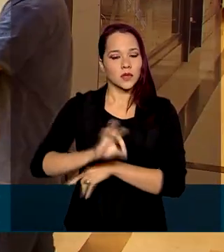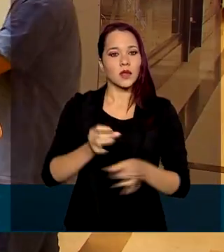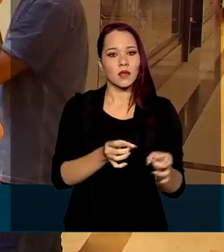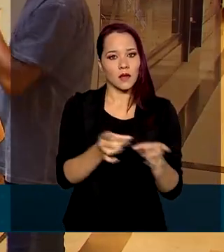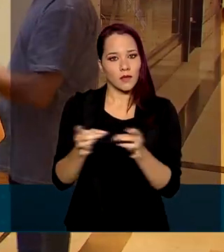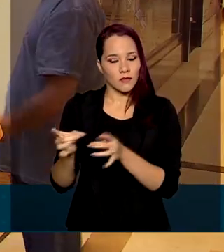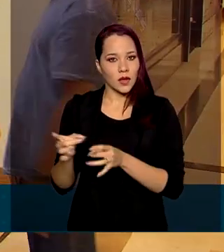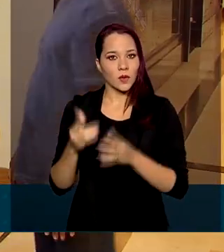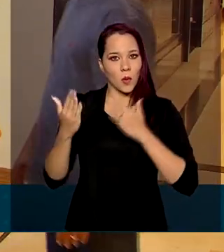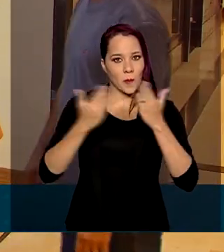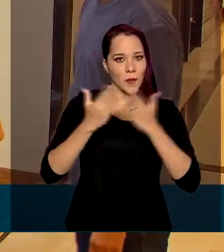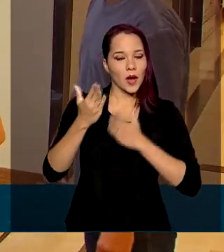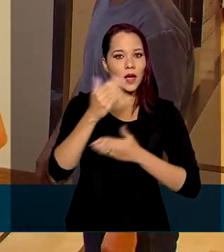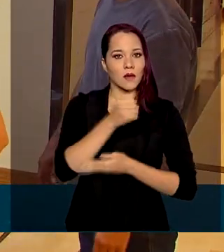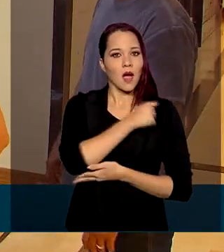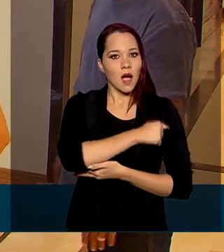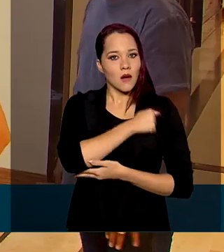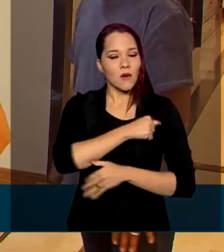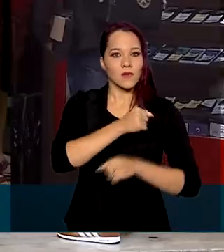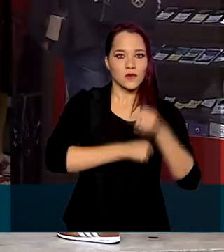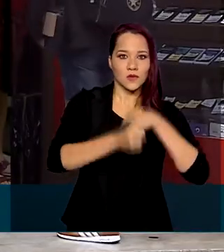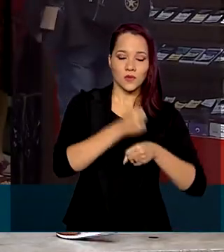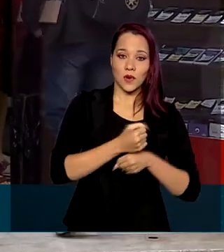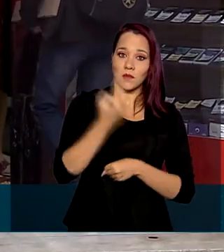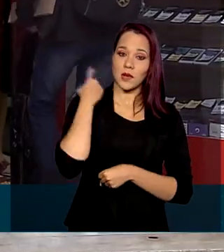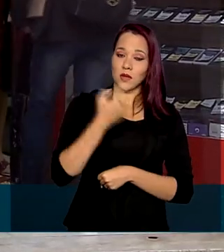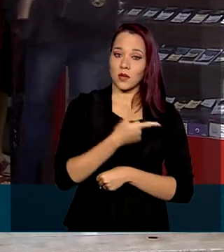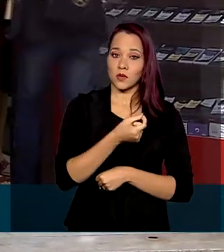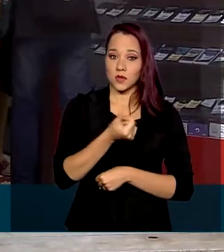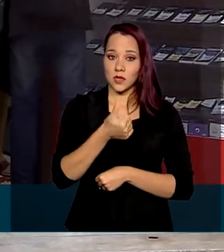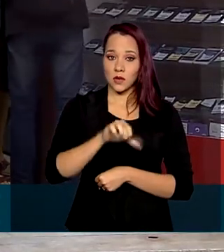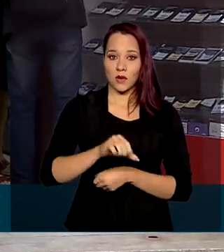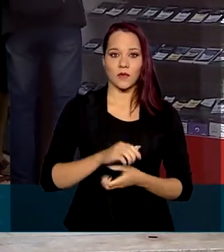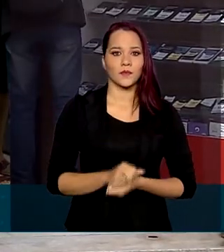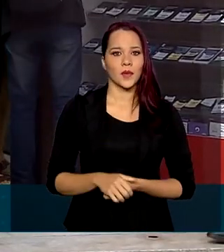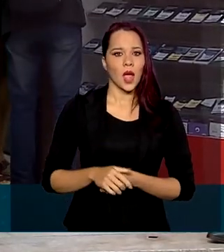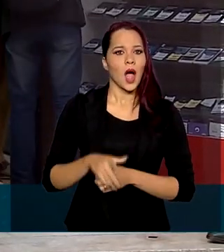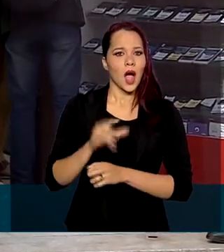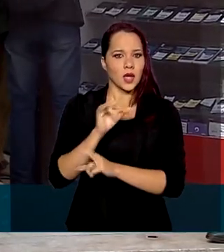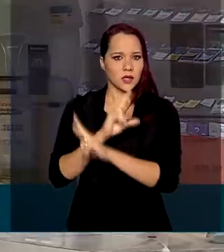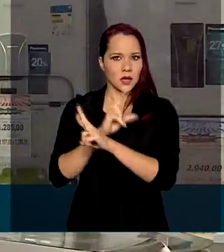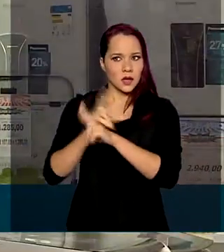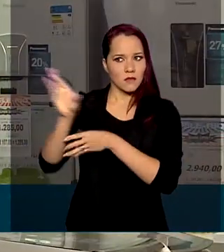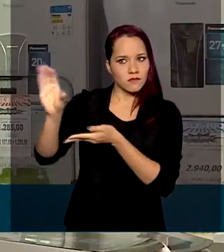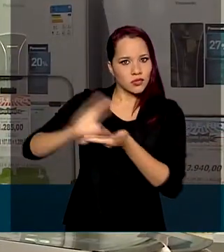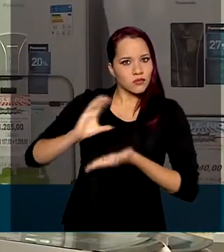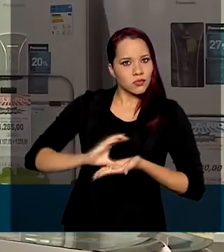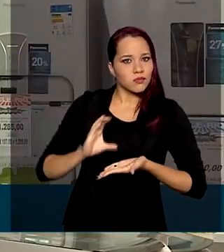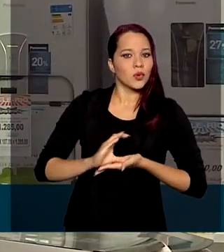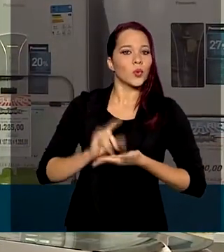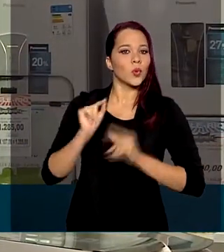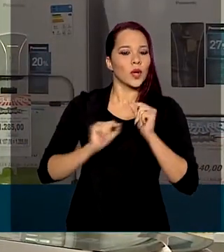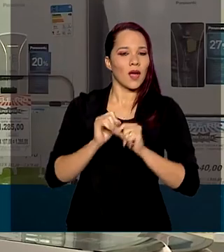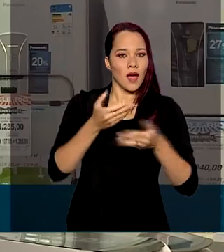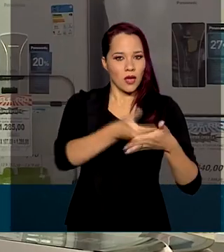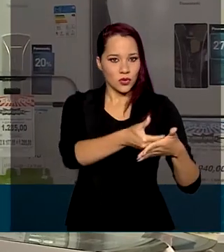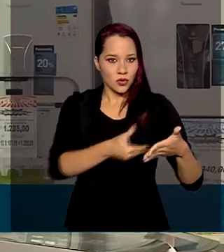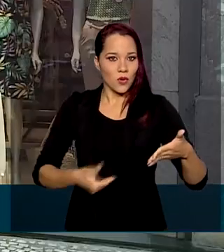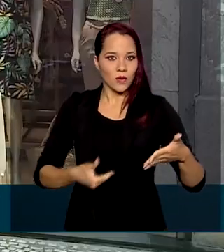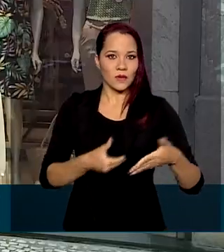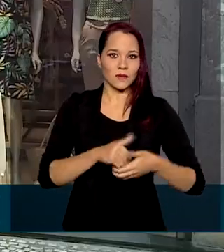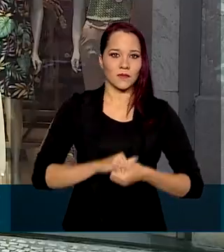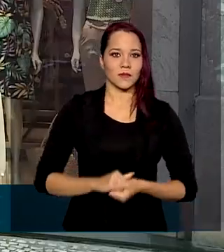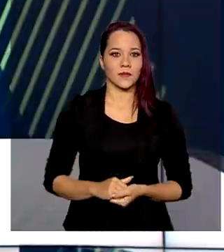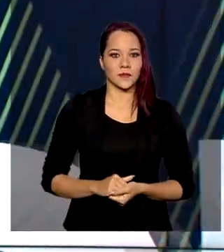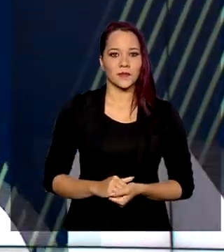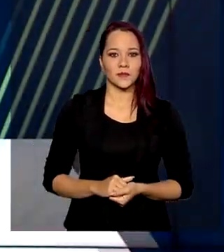vendas em relação a agosto de 2019. Os dados da Receita Federal são referentes à emissão de notas fiscais.